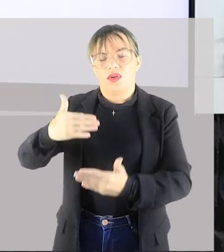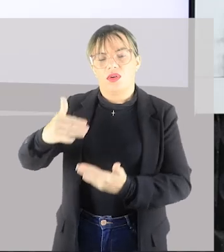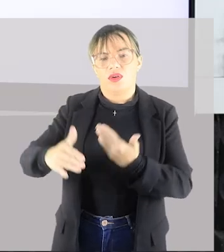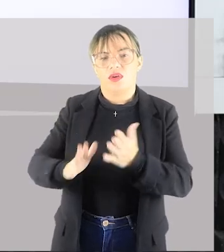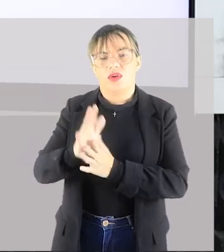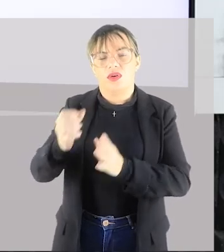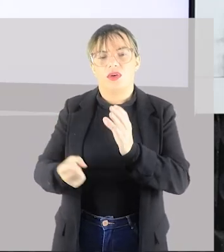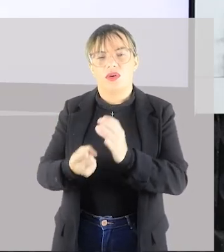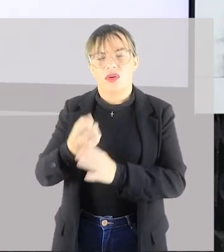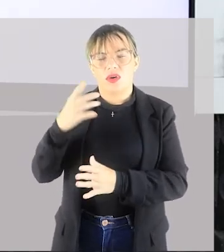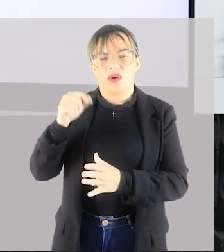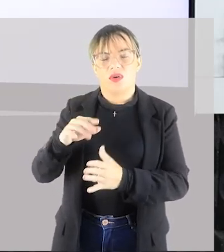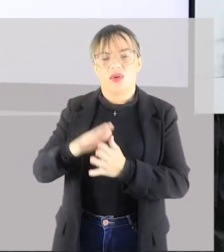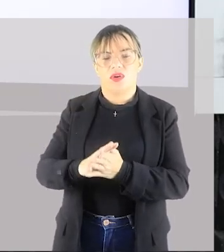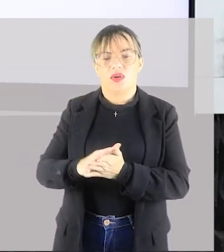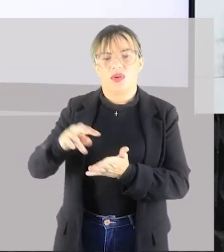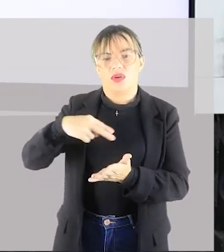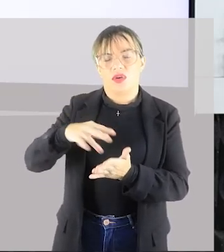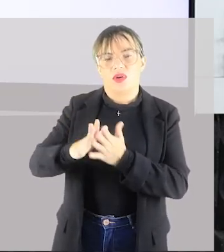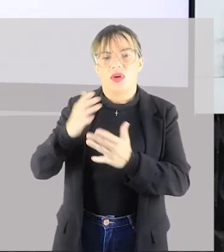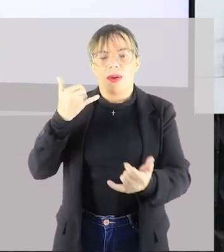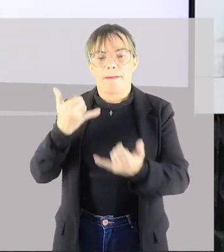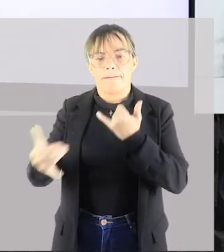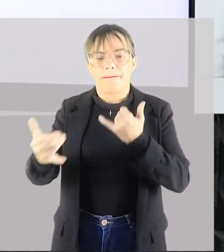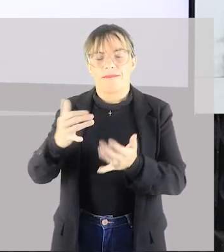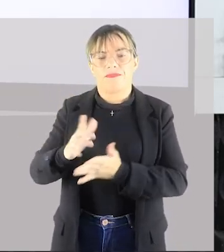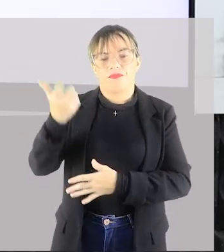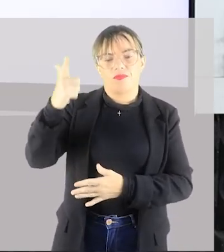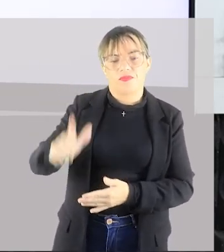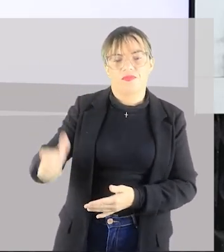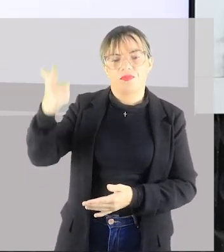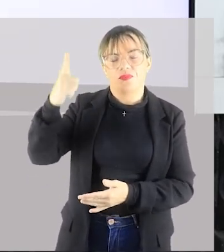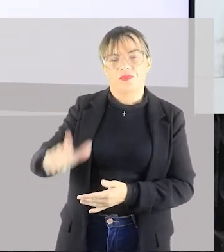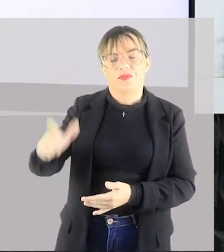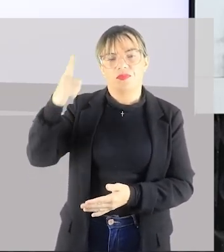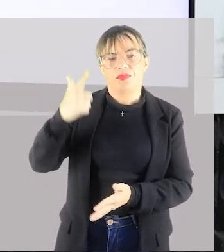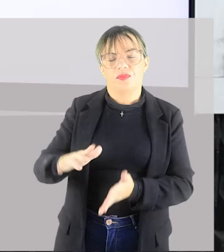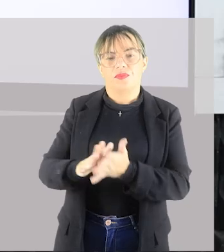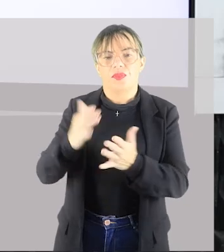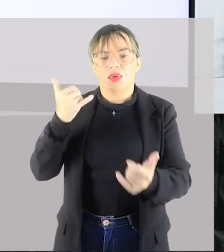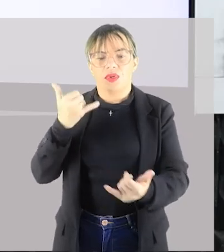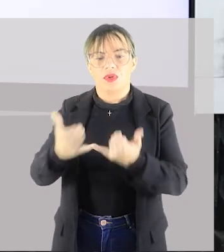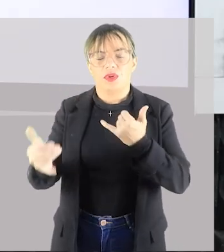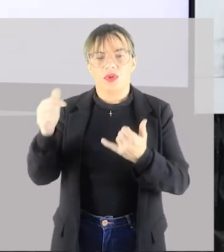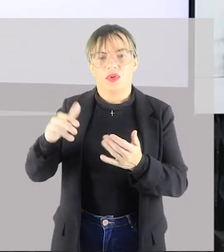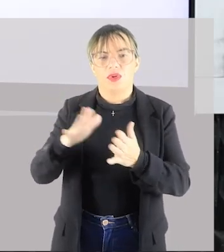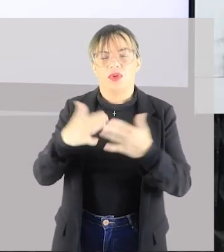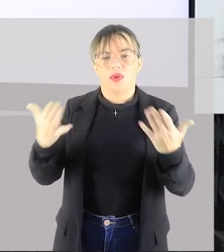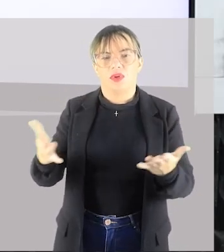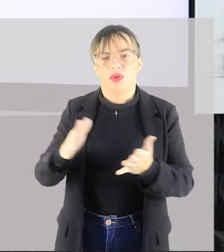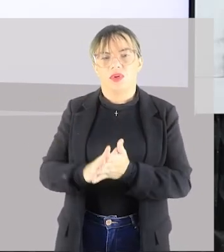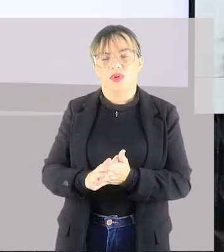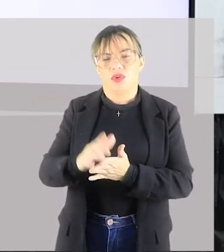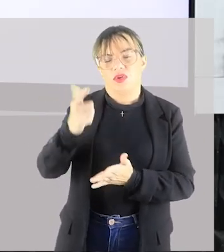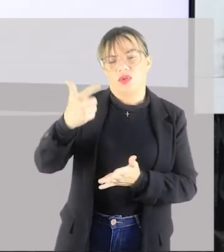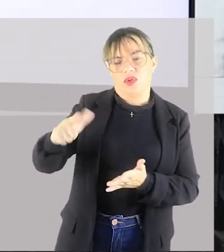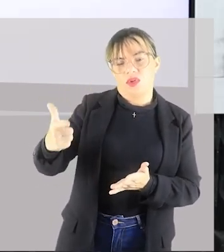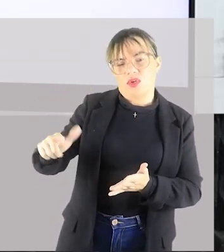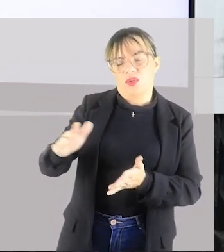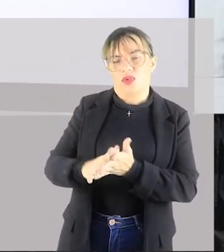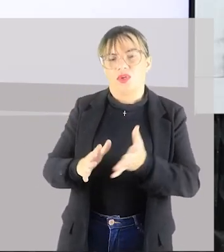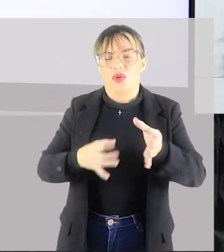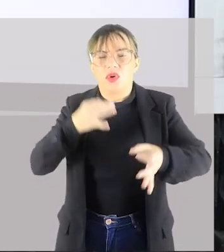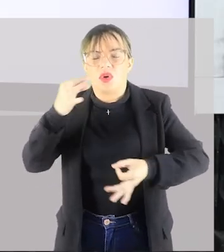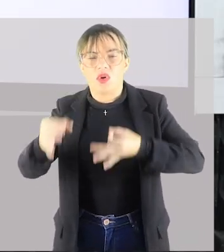dança parecida com aquela, uma outra dança parecida com aquela que vem com o mesmo, sem aquela fonte